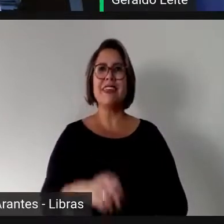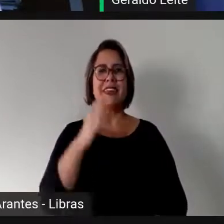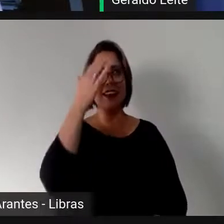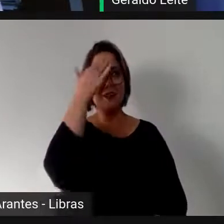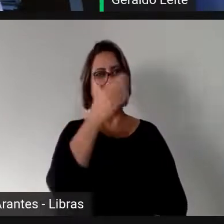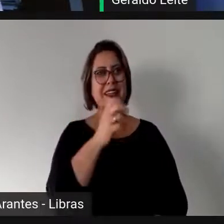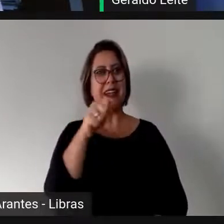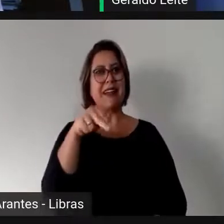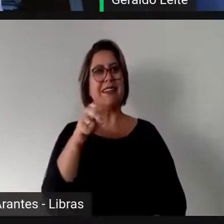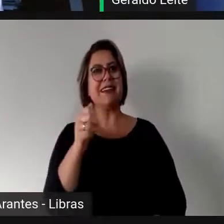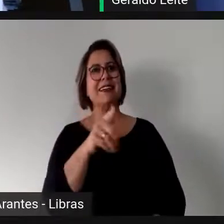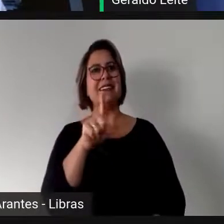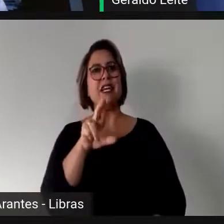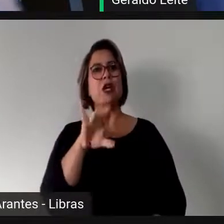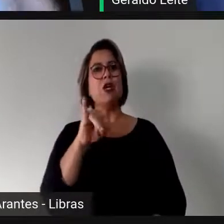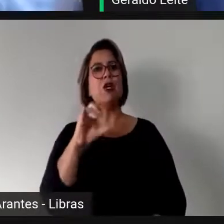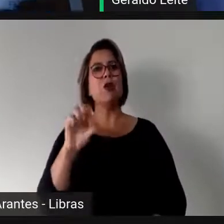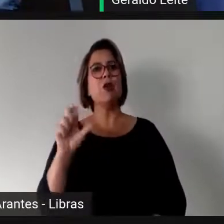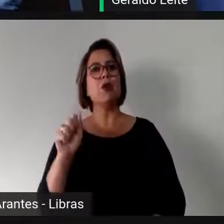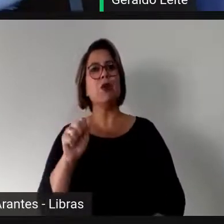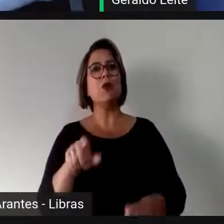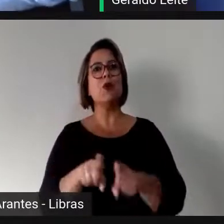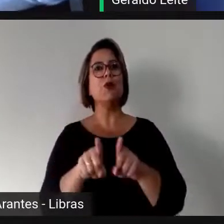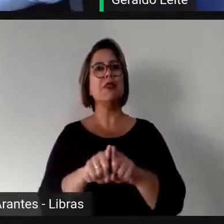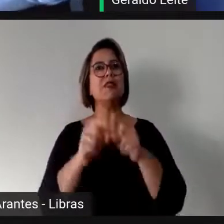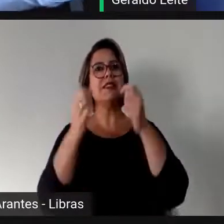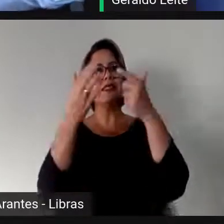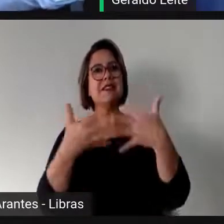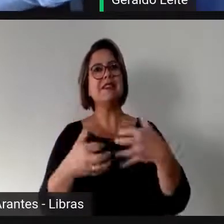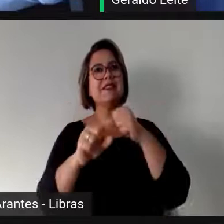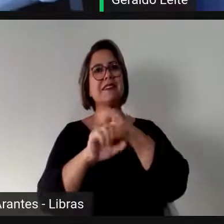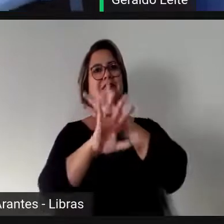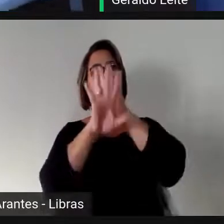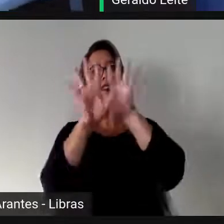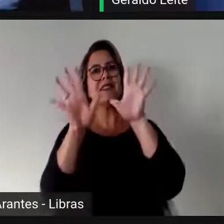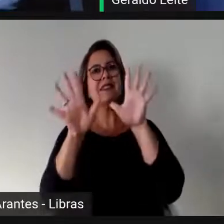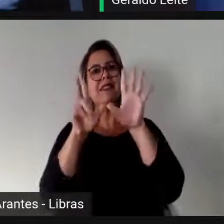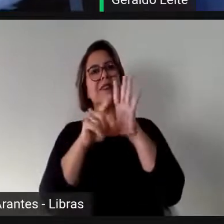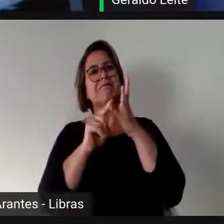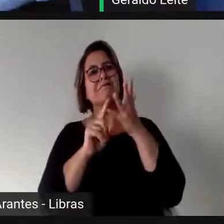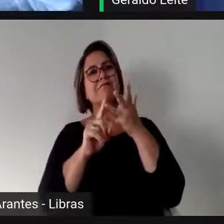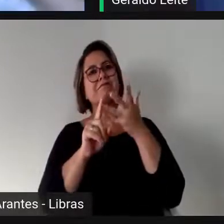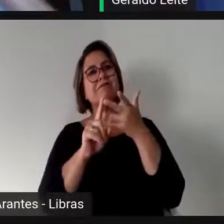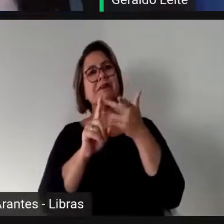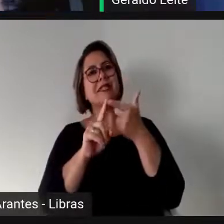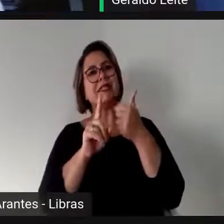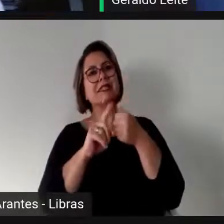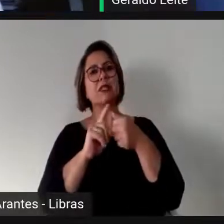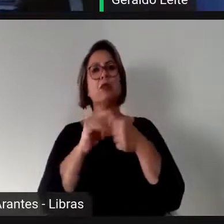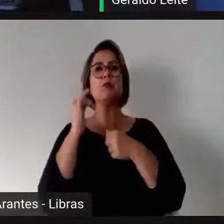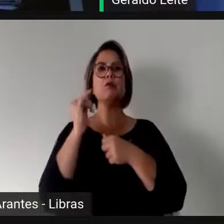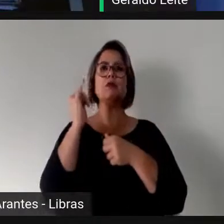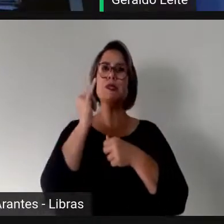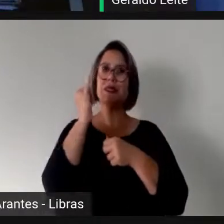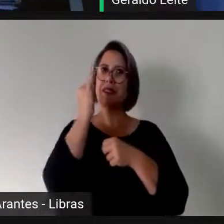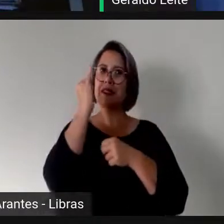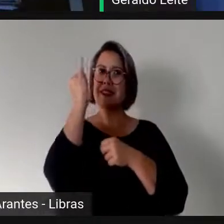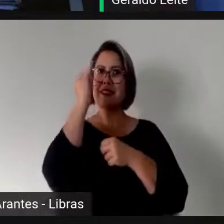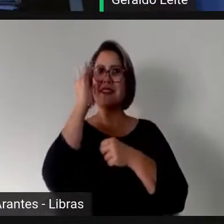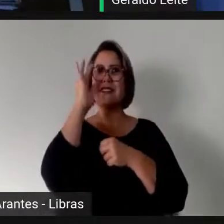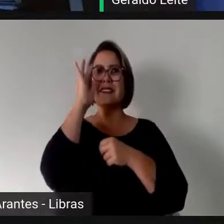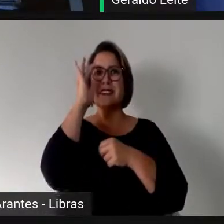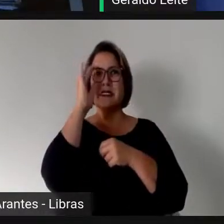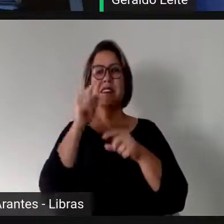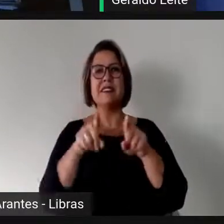seus agradecimentos e as suas colocações, as colocações importantes, aí, para os nossos